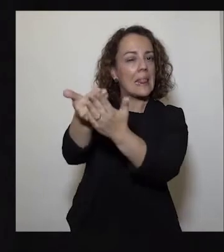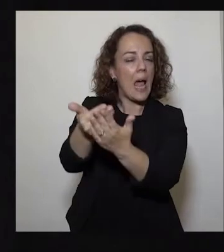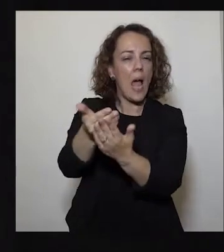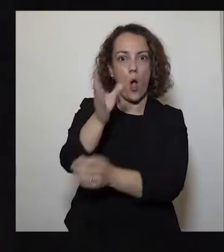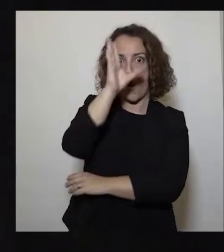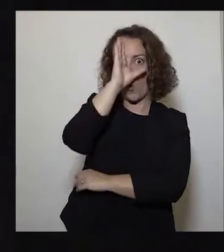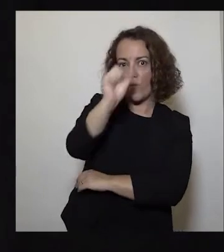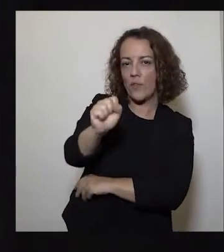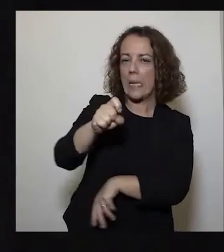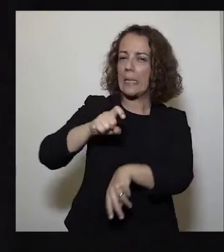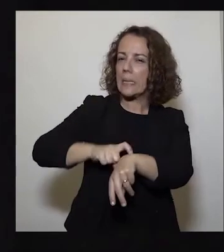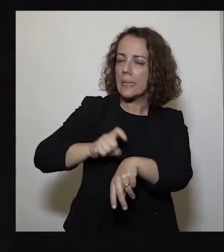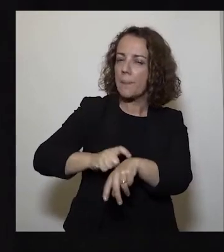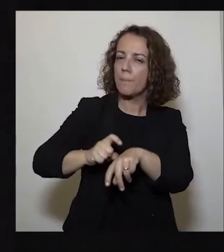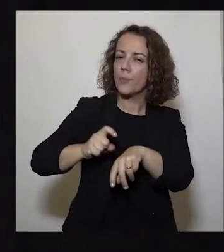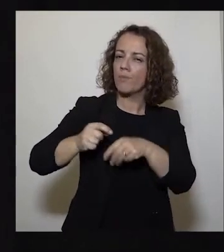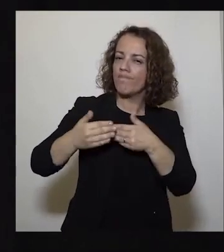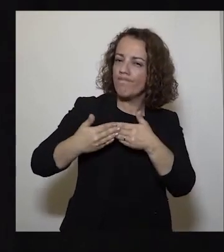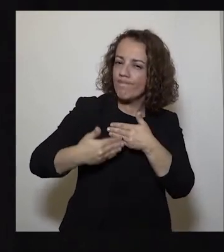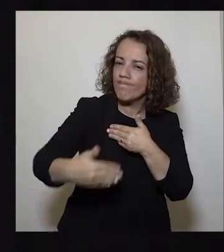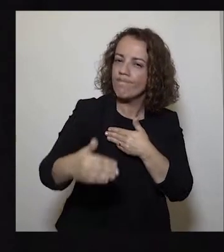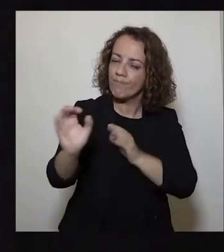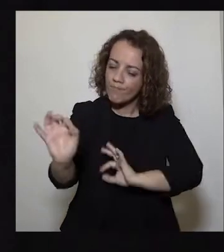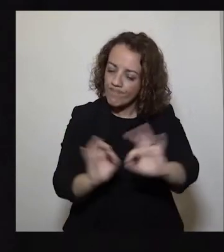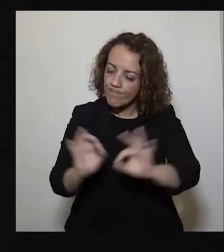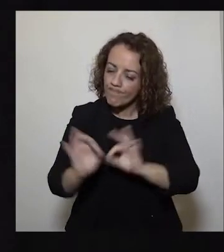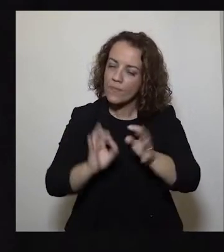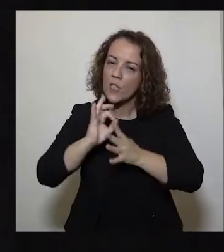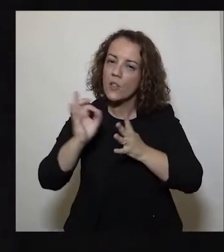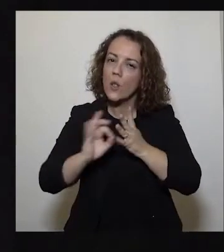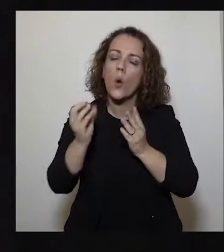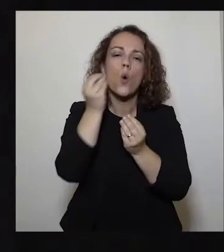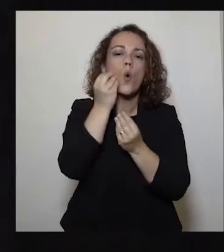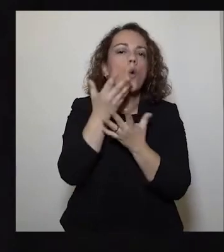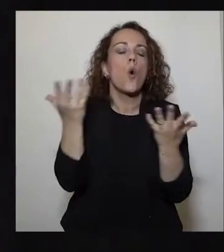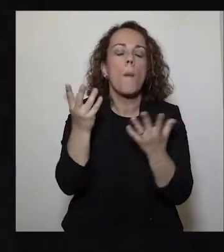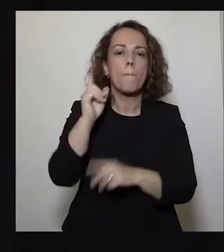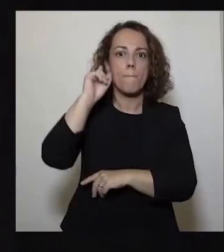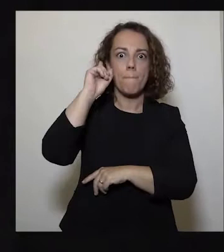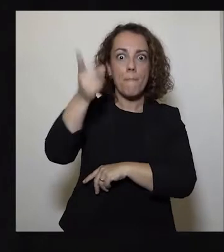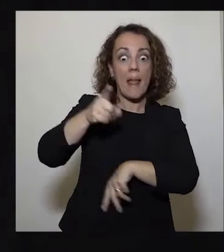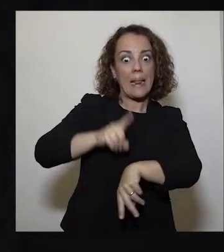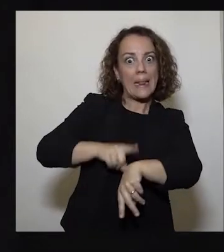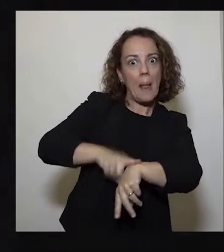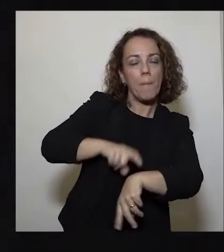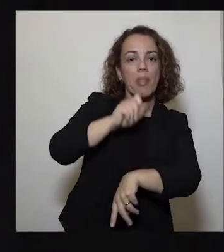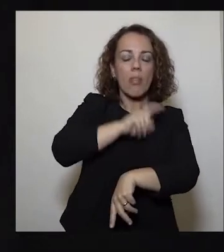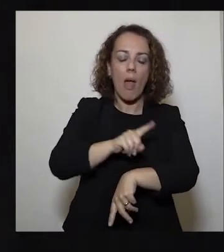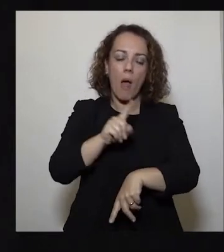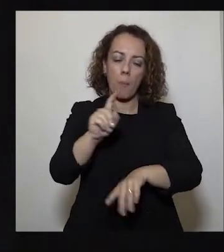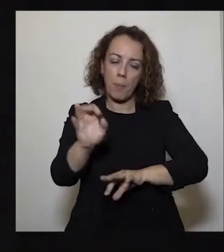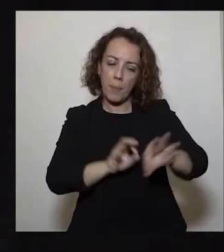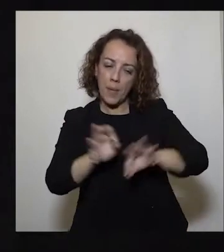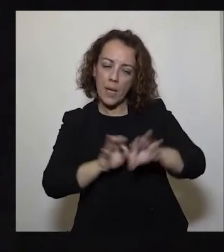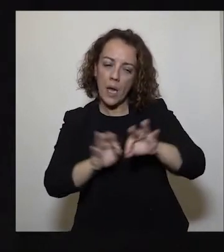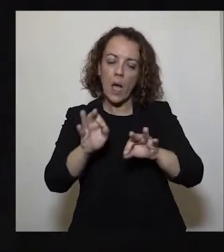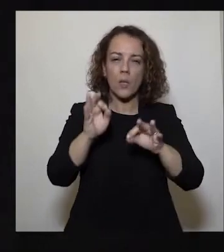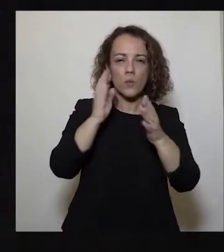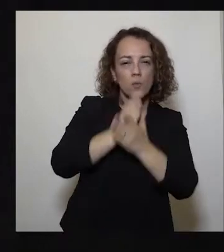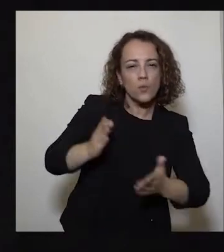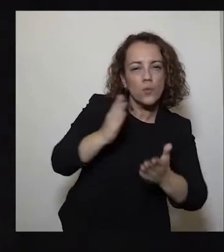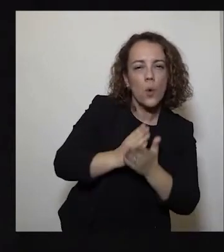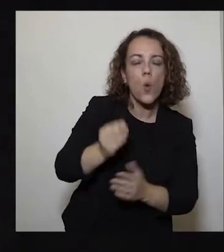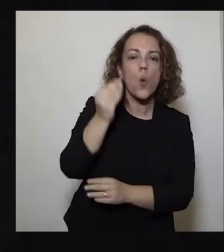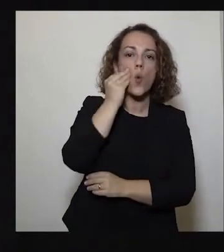Governo para definir critérios, isto é, para estudar e preparar para depois do fim de Abril